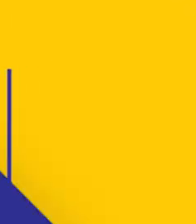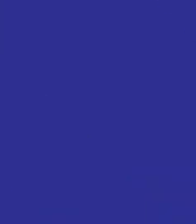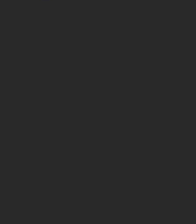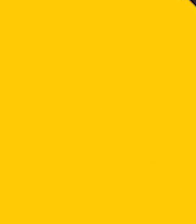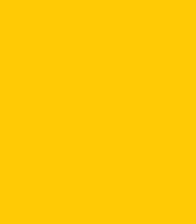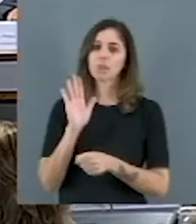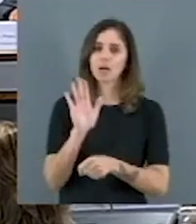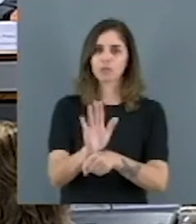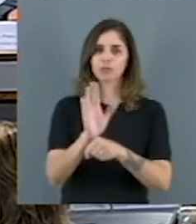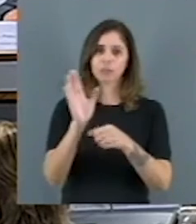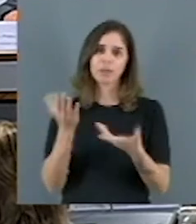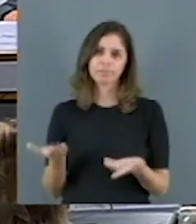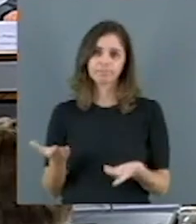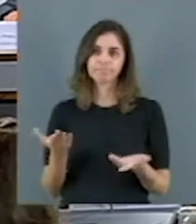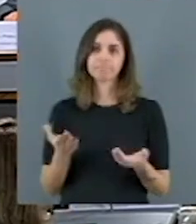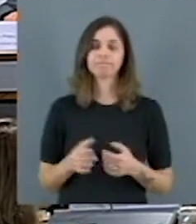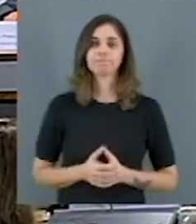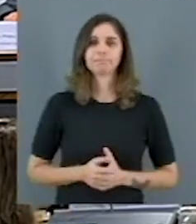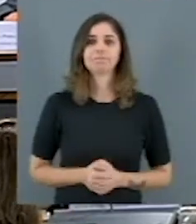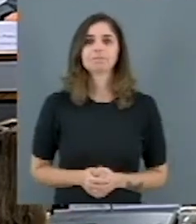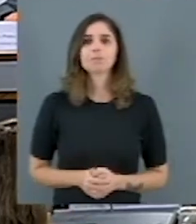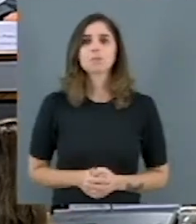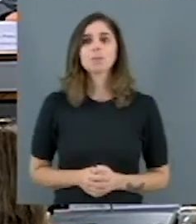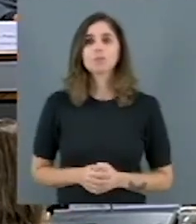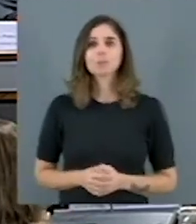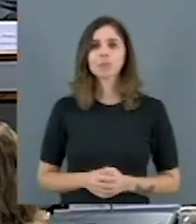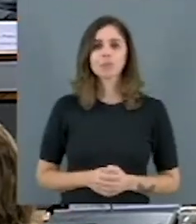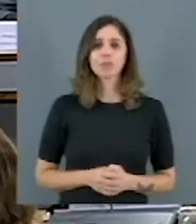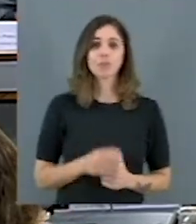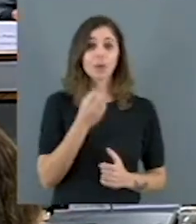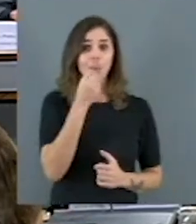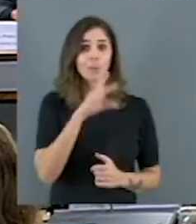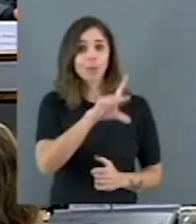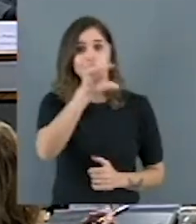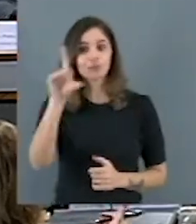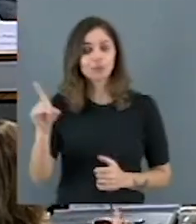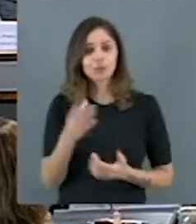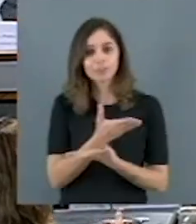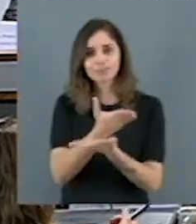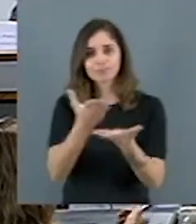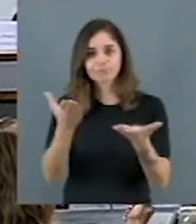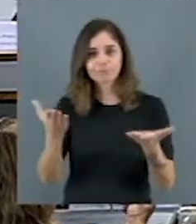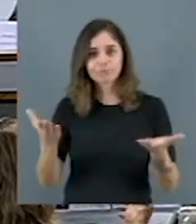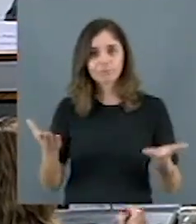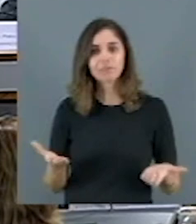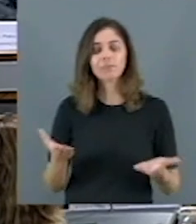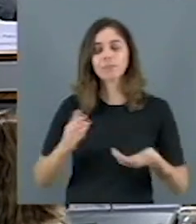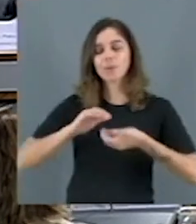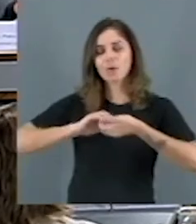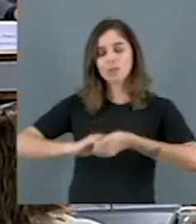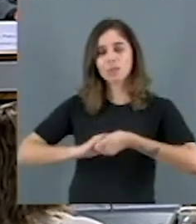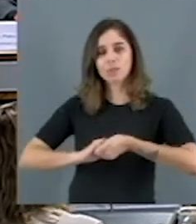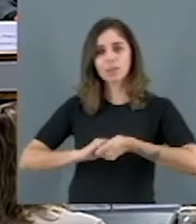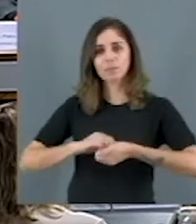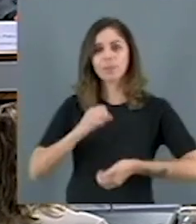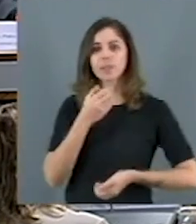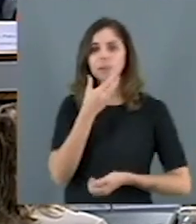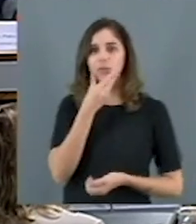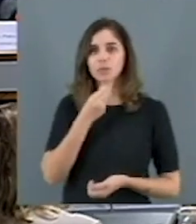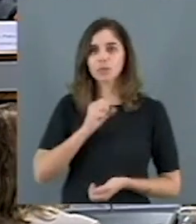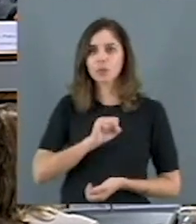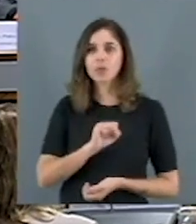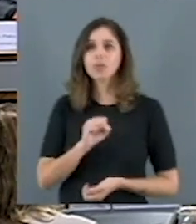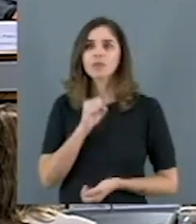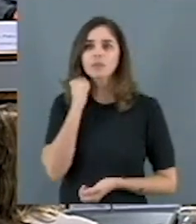complexas. Senhoras e senhores, muito bom dia. Cumprimento o senador Sérgio Pettecão e, dessa forma,